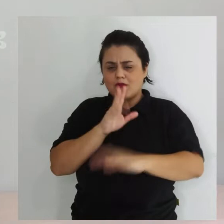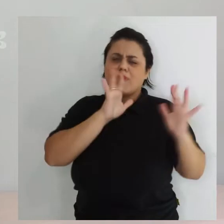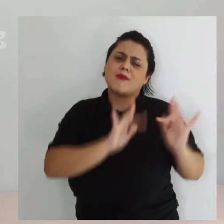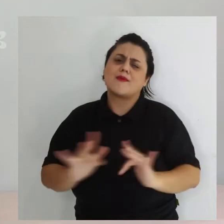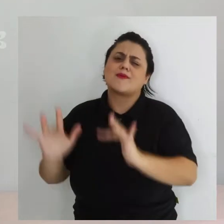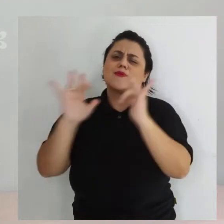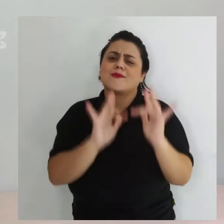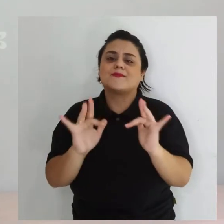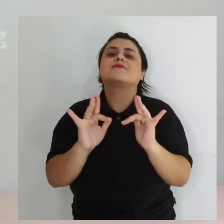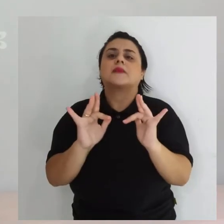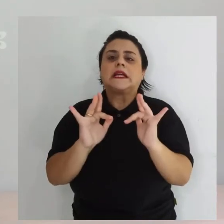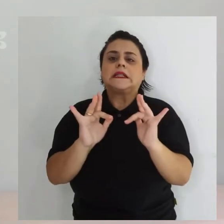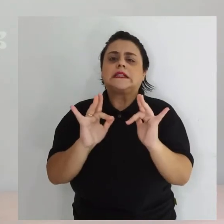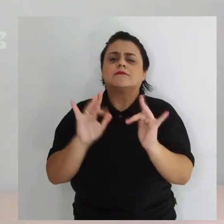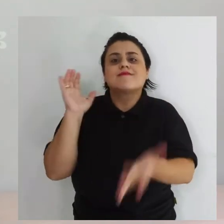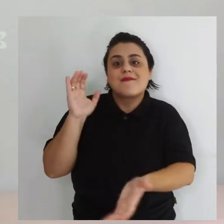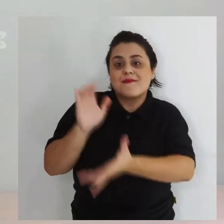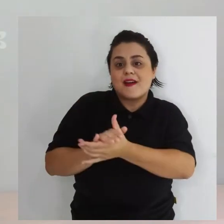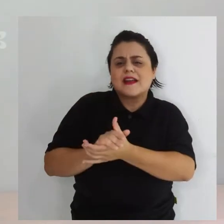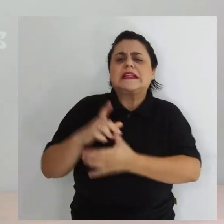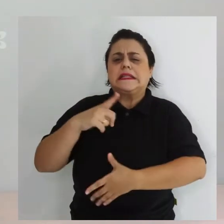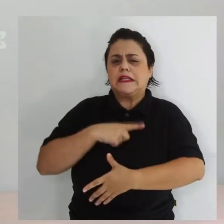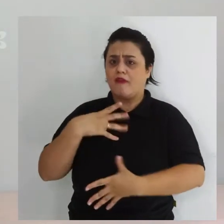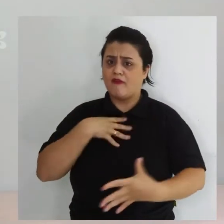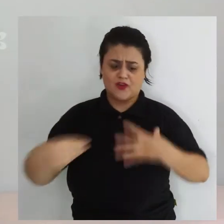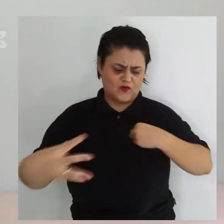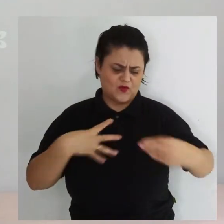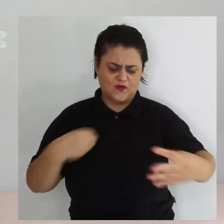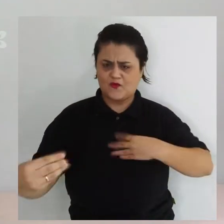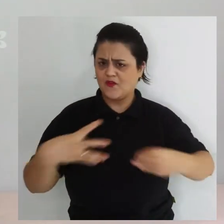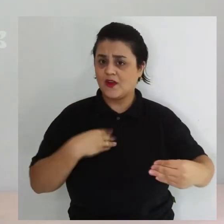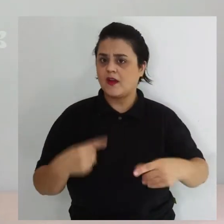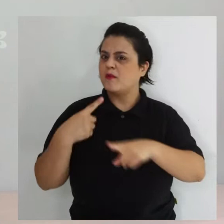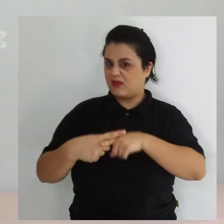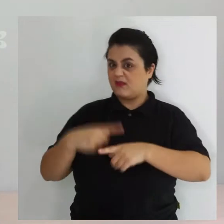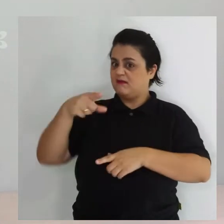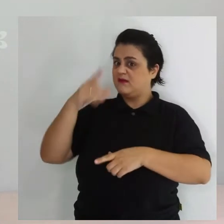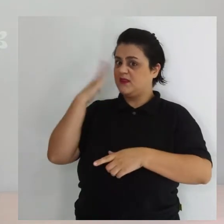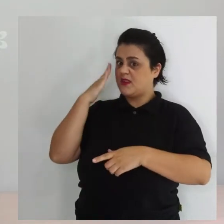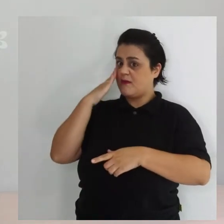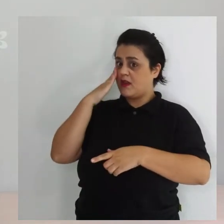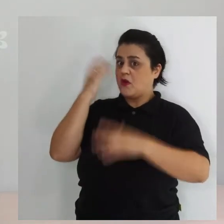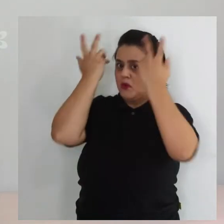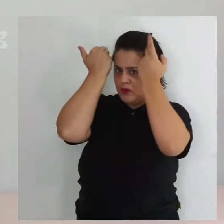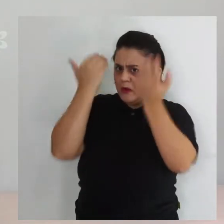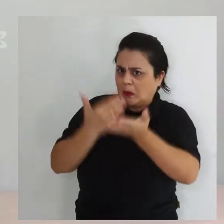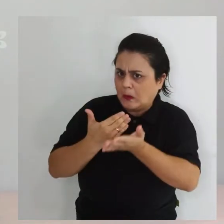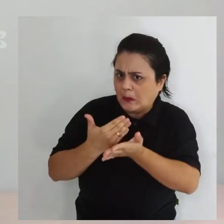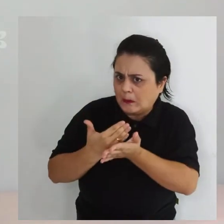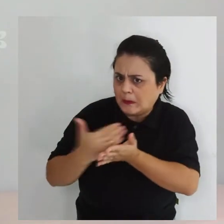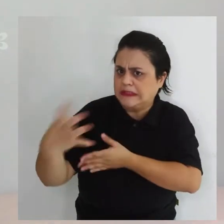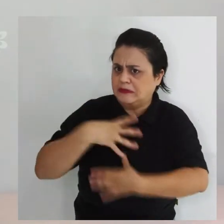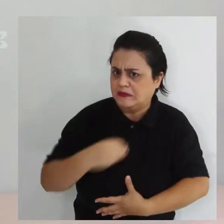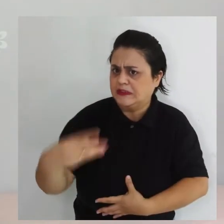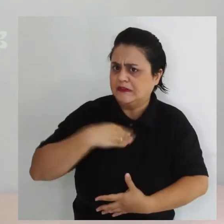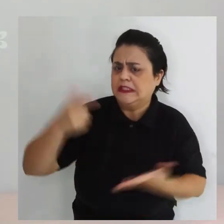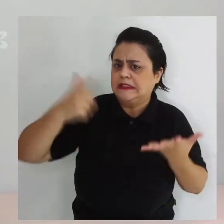Foram namorando e casando e tiveram uma ninhada de filhotes. Que coelho, quando desando ter filhotes, não para